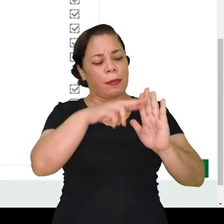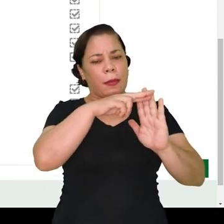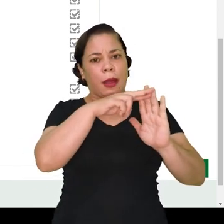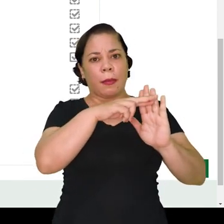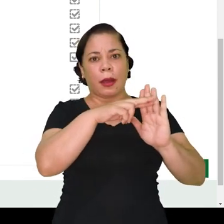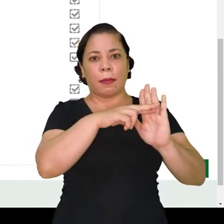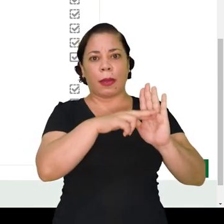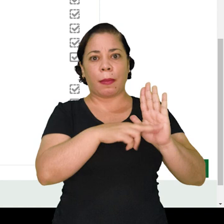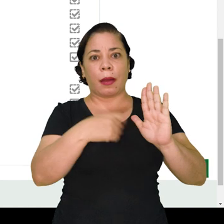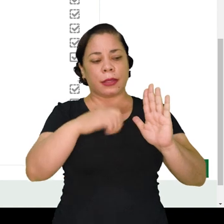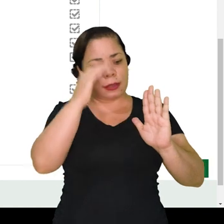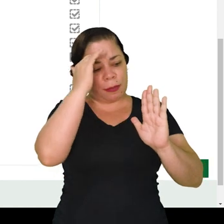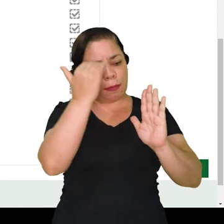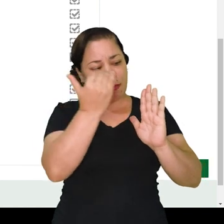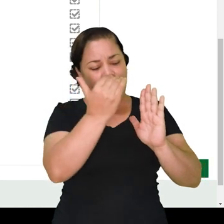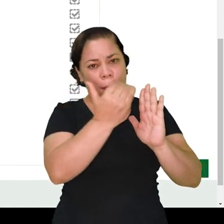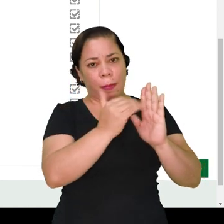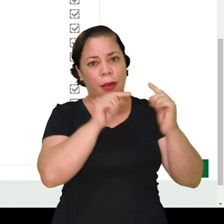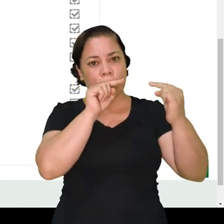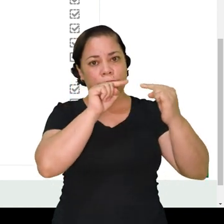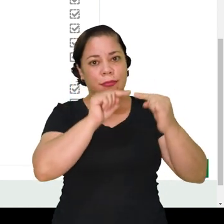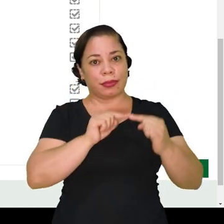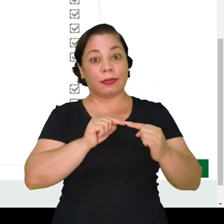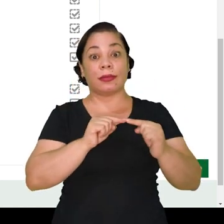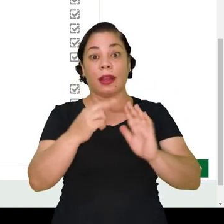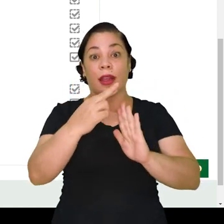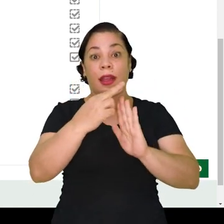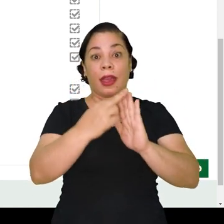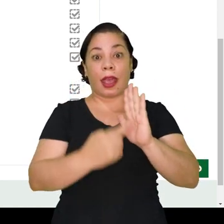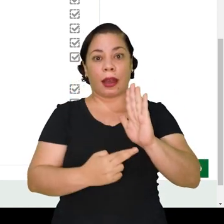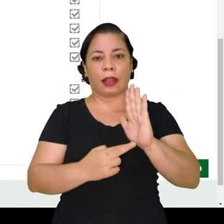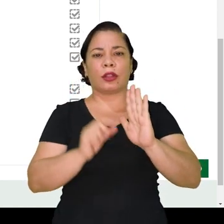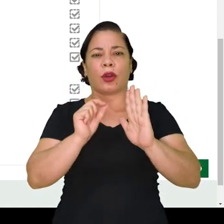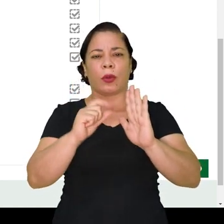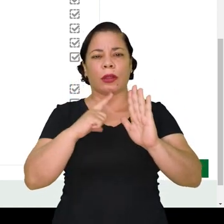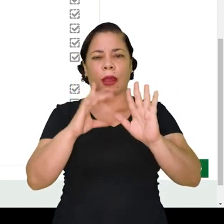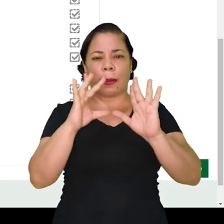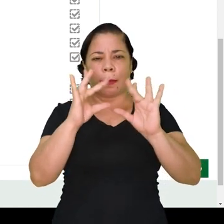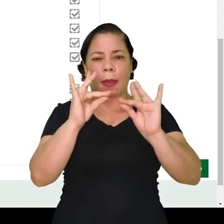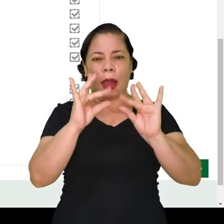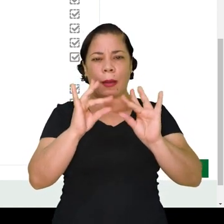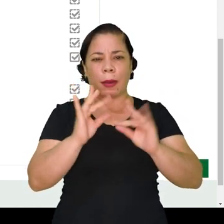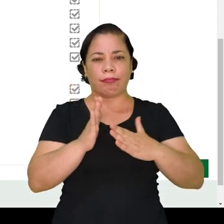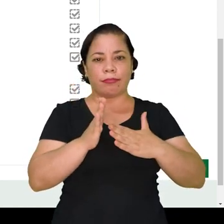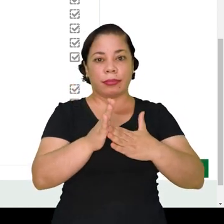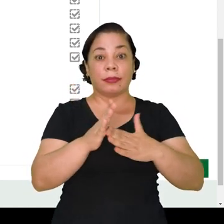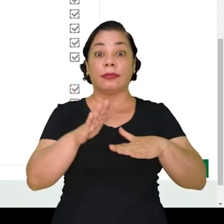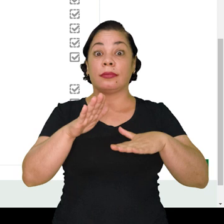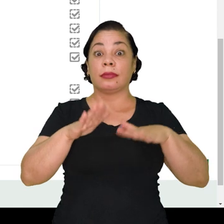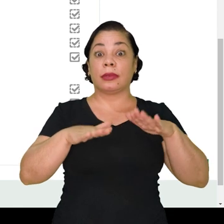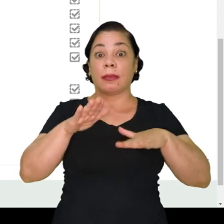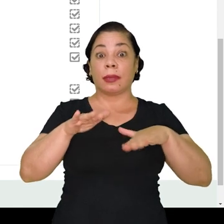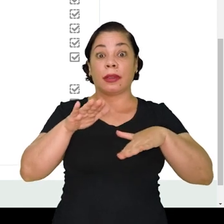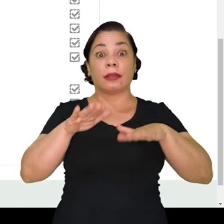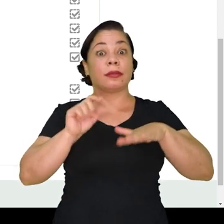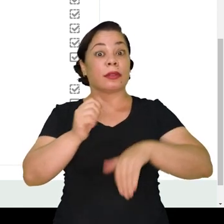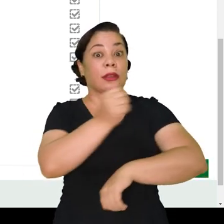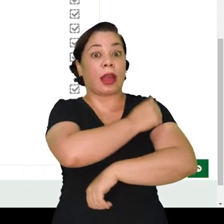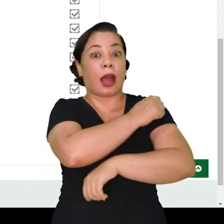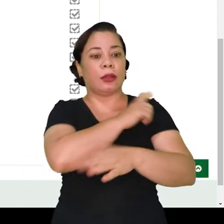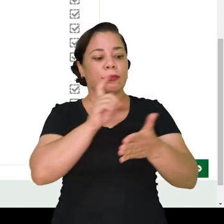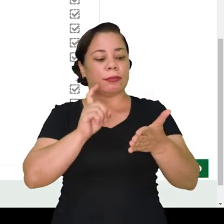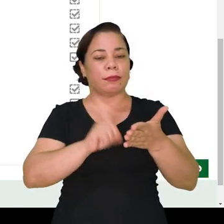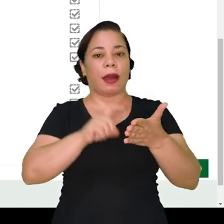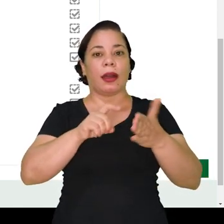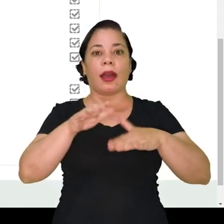requisitos mínimos indicados pelo professor, esse relatório ele é mais fidedigno. Quando depende de o